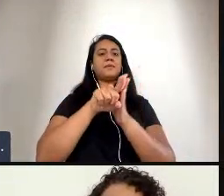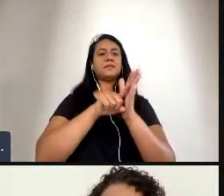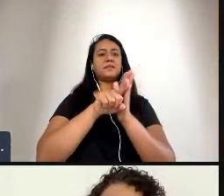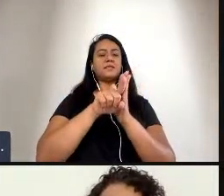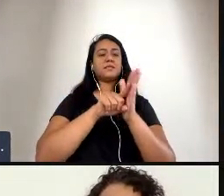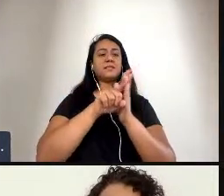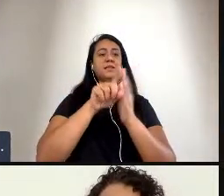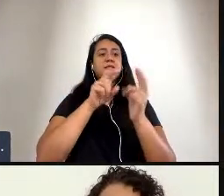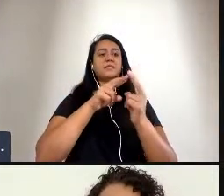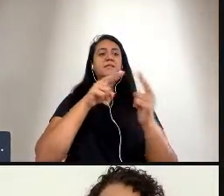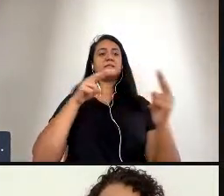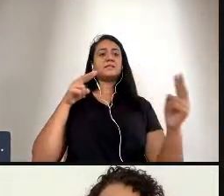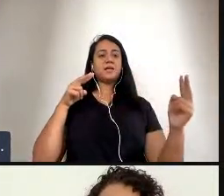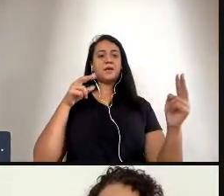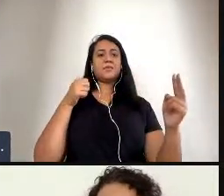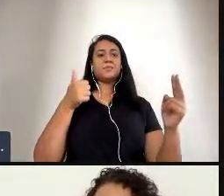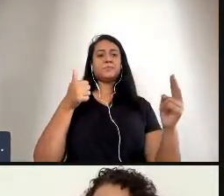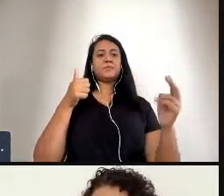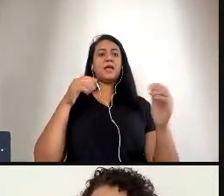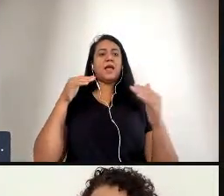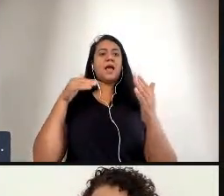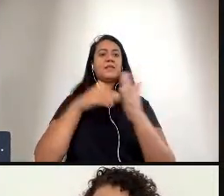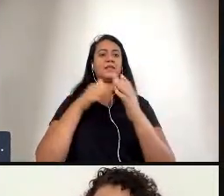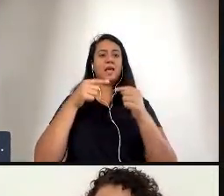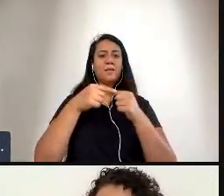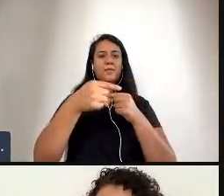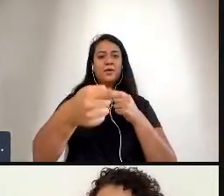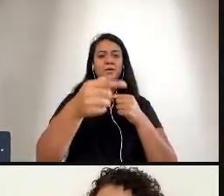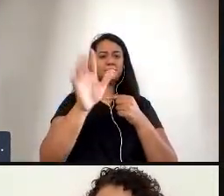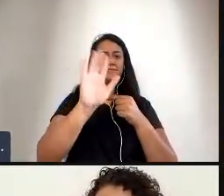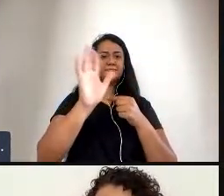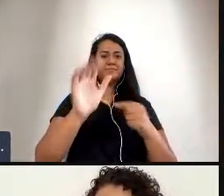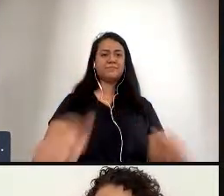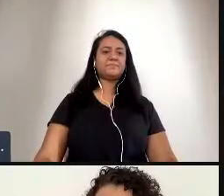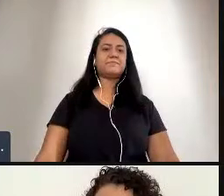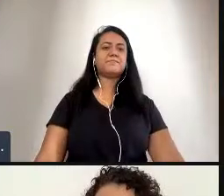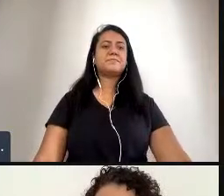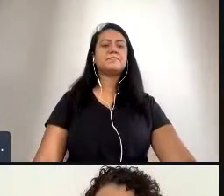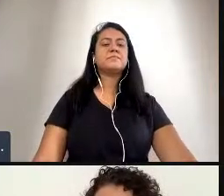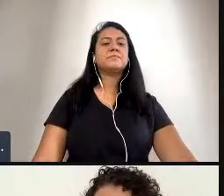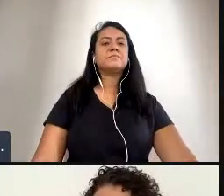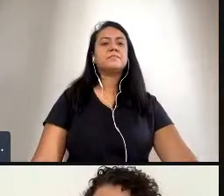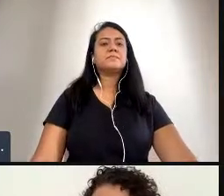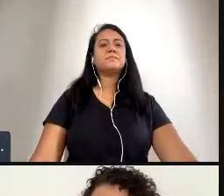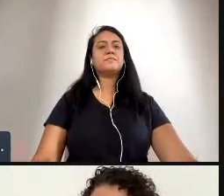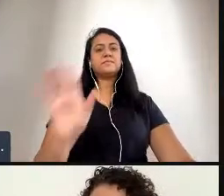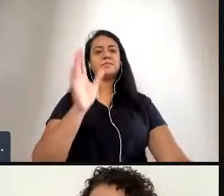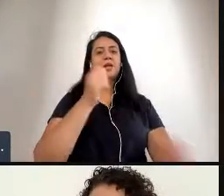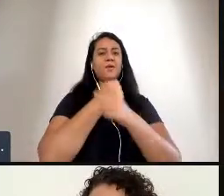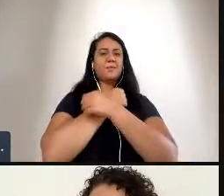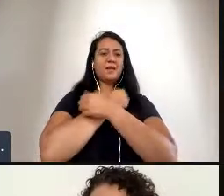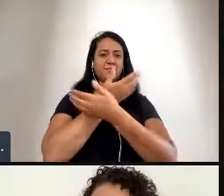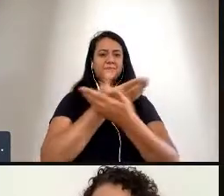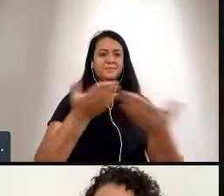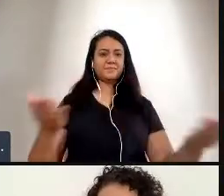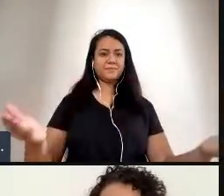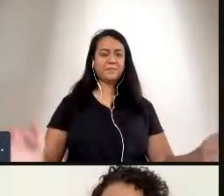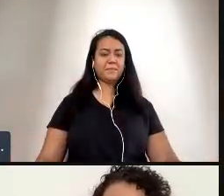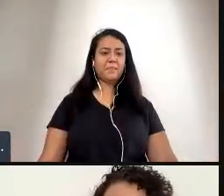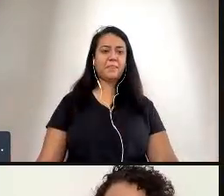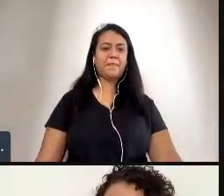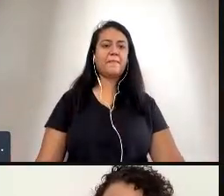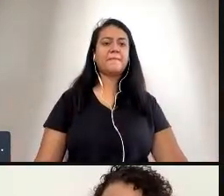até a próxima gente obrigado até mais um abraço um a todos e aí